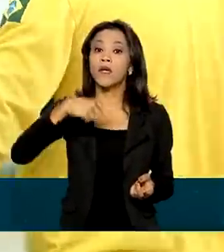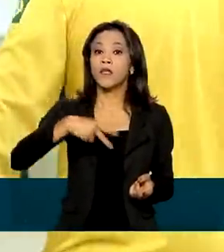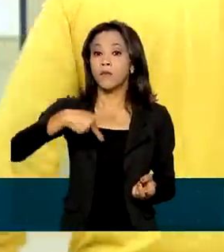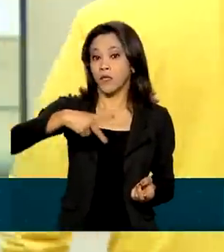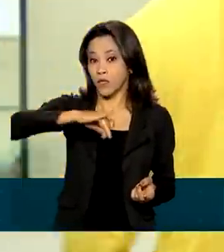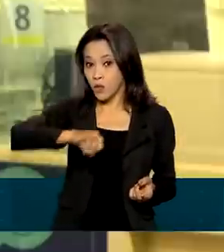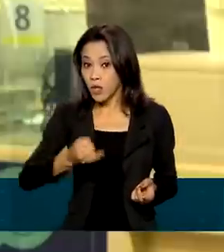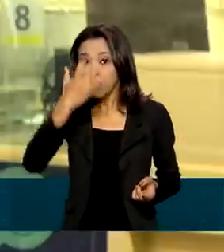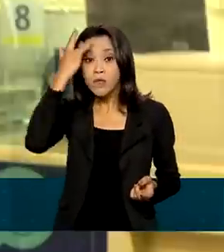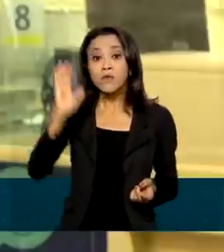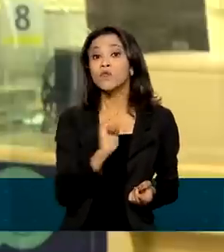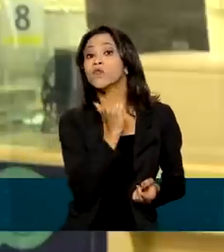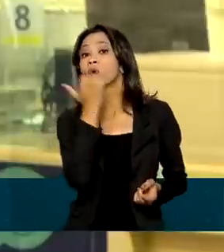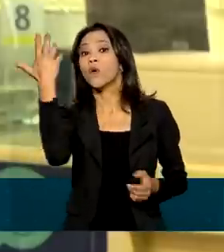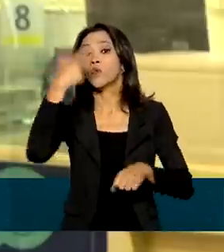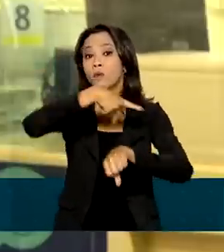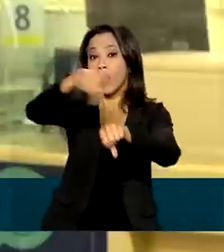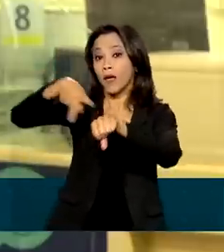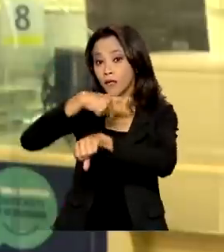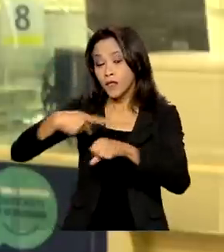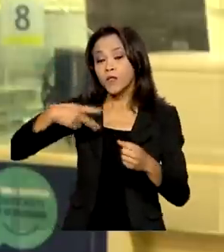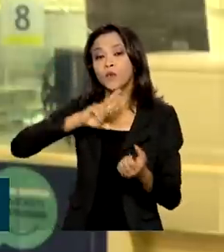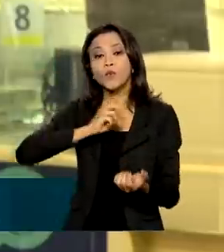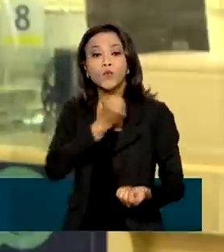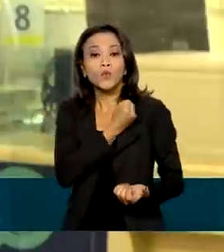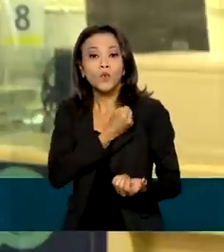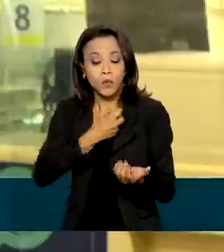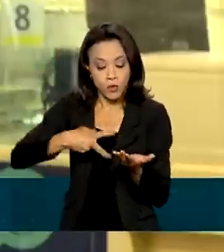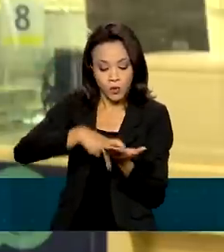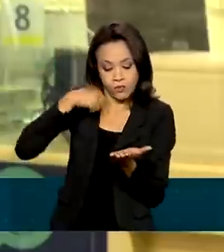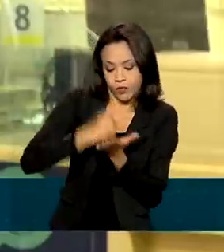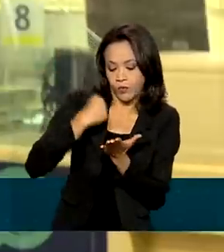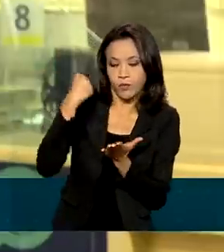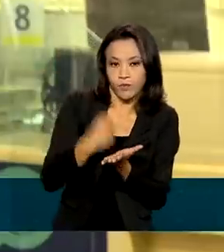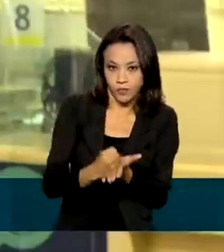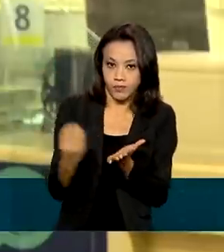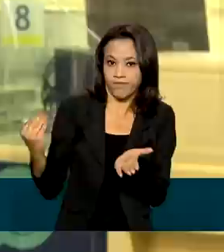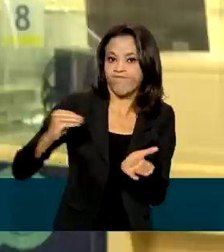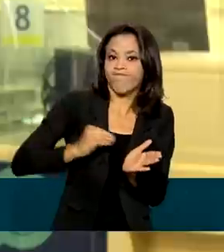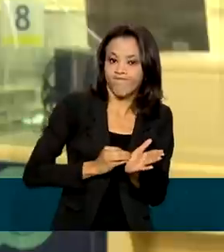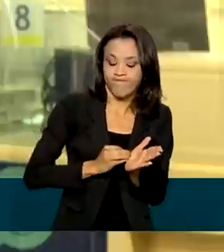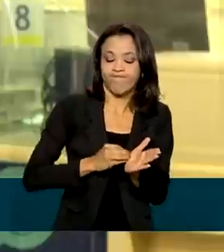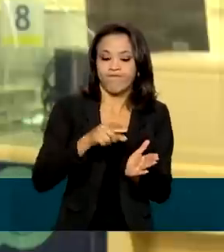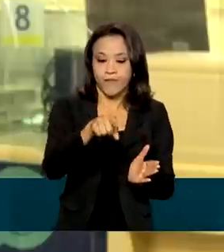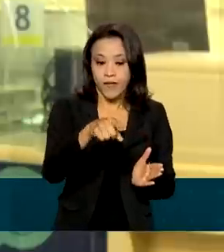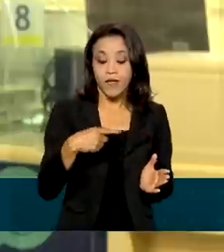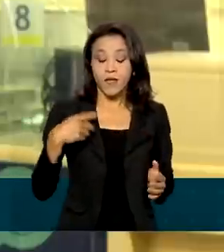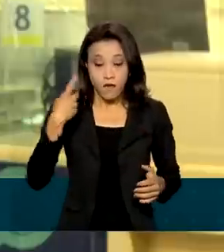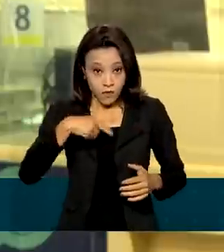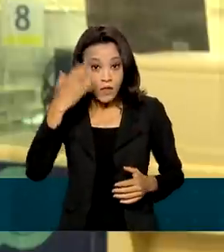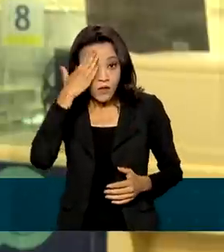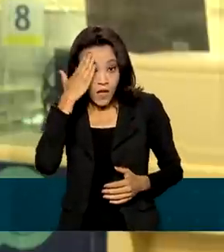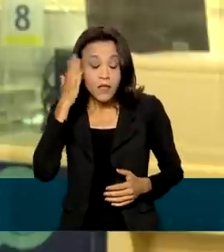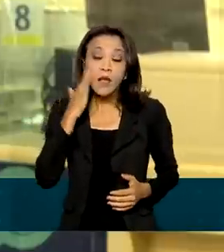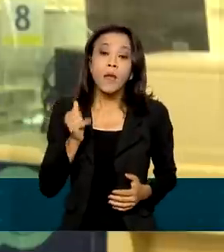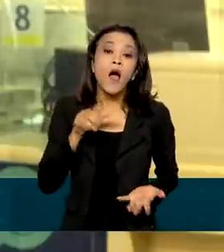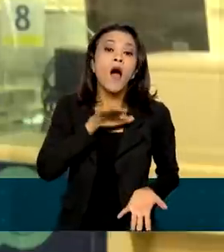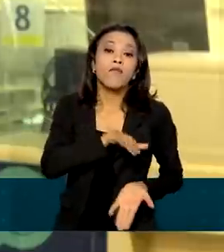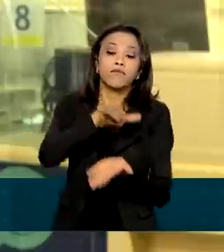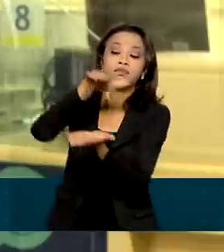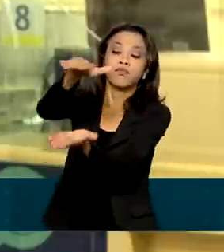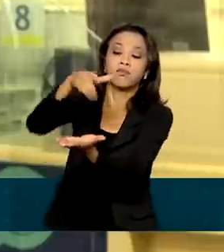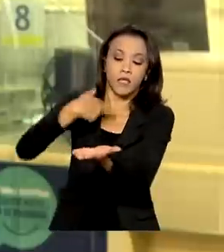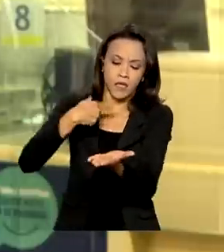de estrangeiro. Você informou o CPF na postagem, basta você rastrear com o seu CPF que todas as encomendas que você